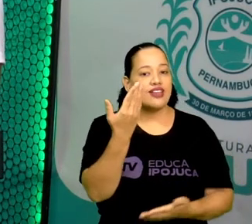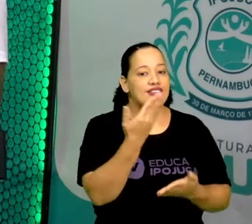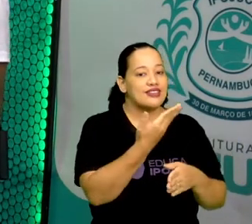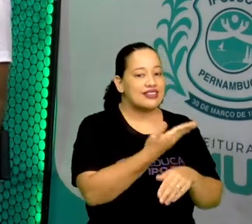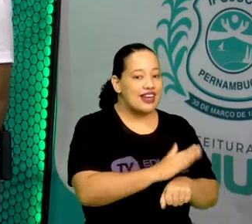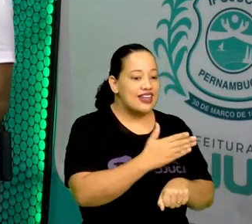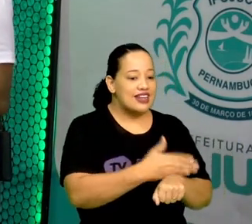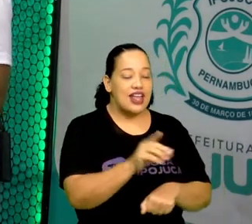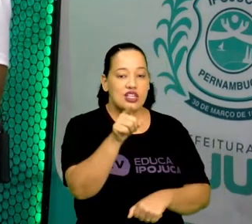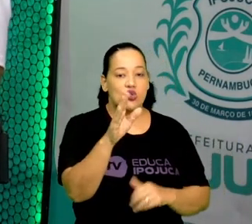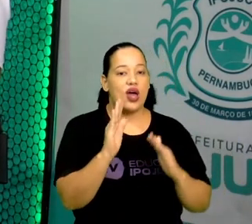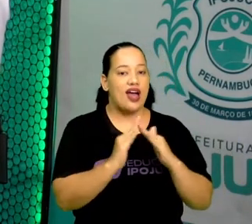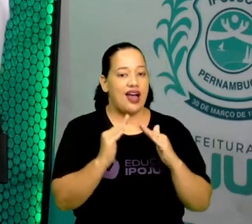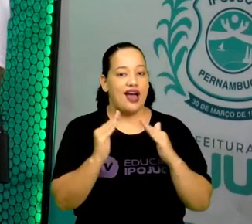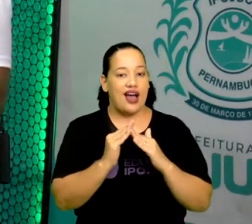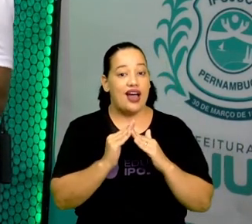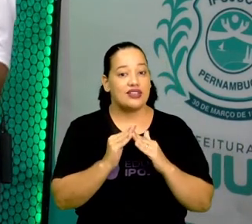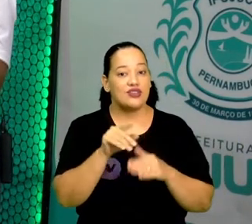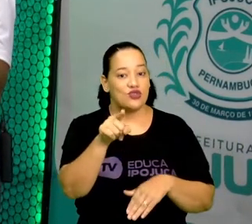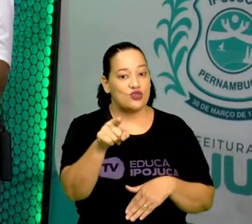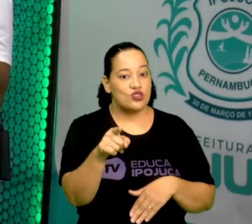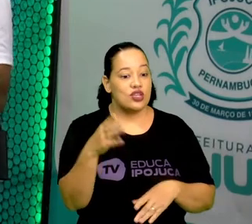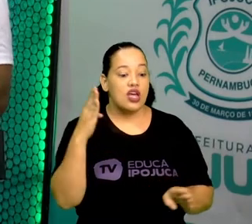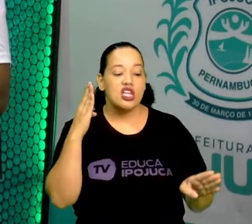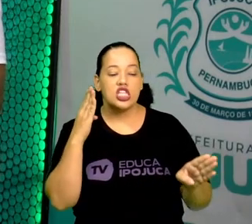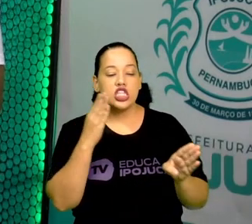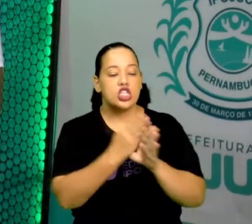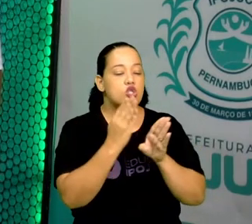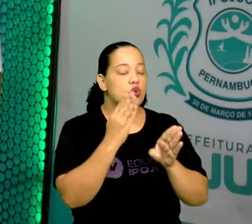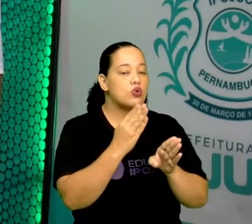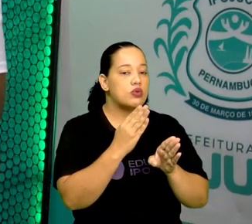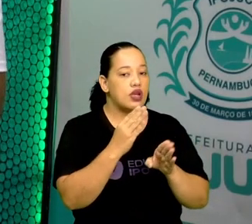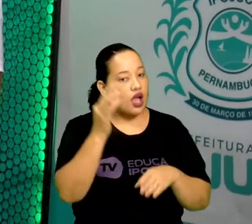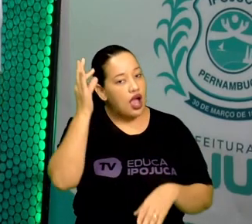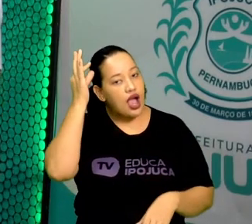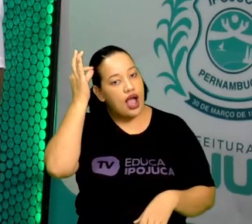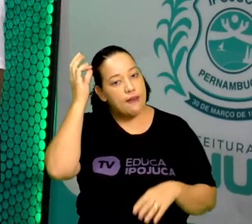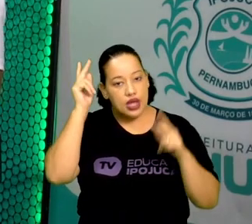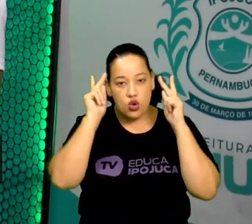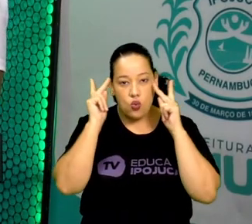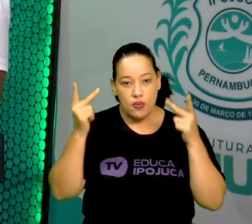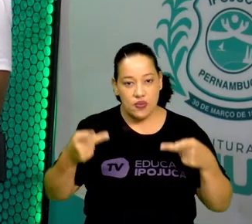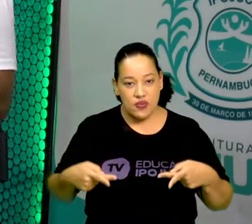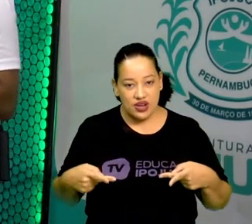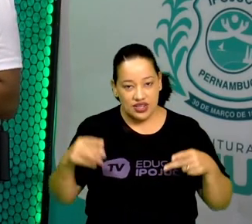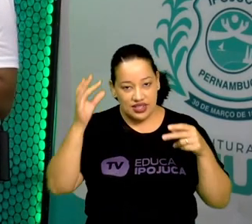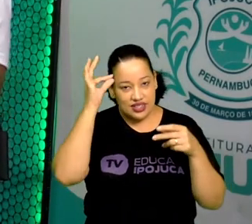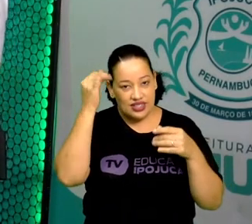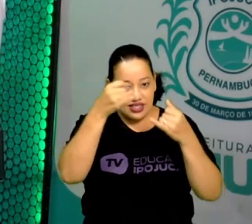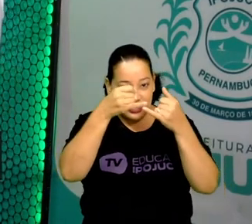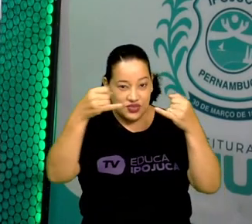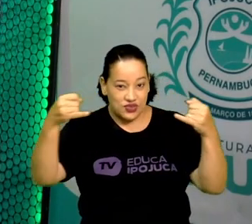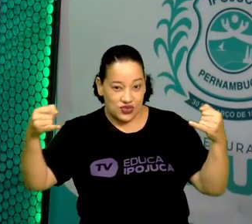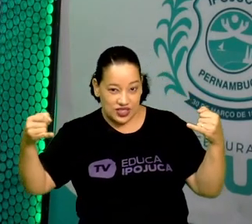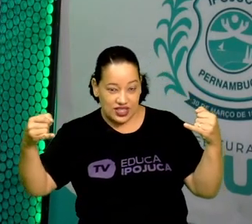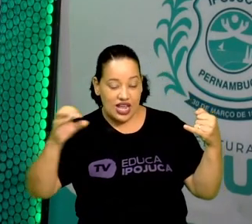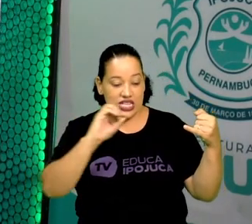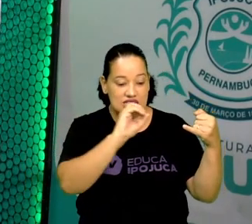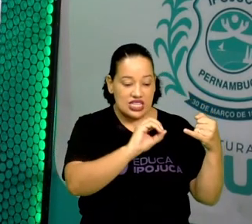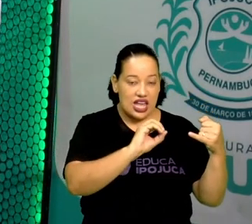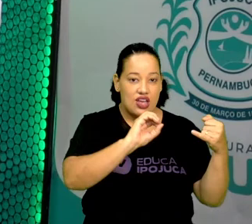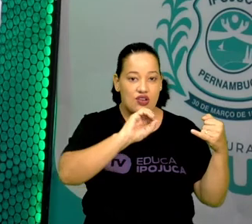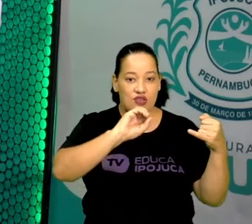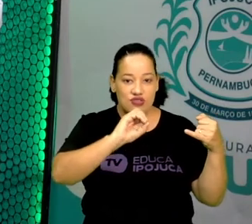casa, você vai descobrir o fio de cabelo humano tem uma espessura de aproximadamente 0